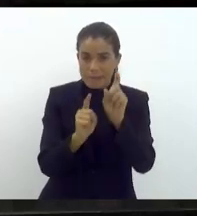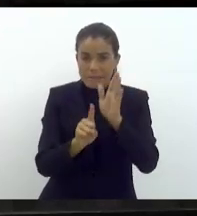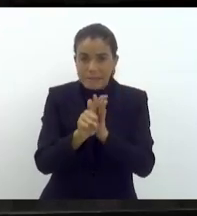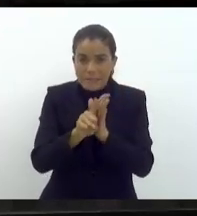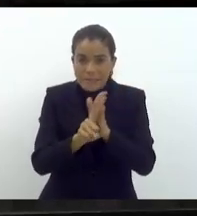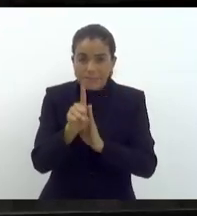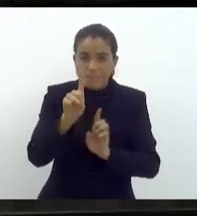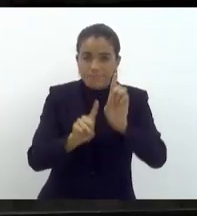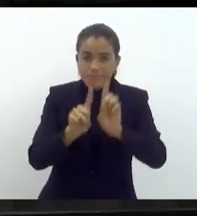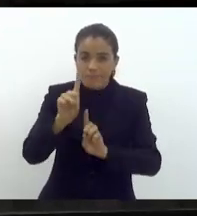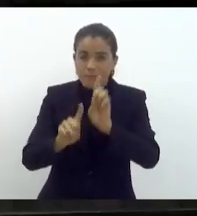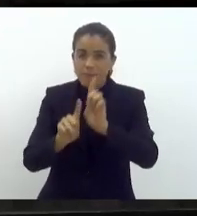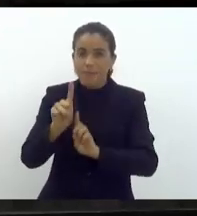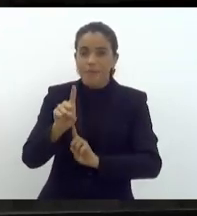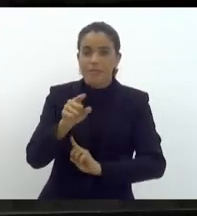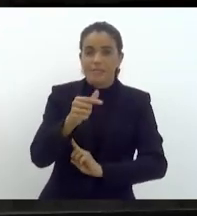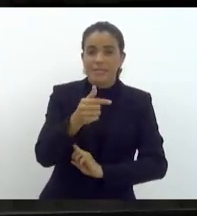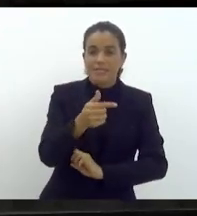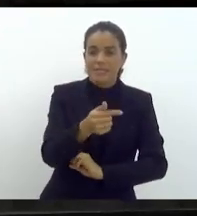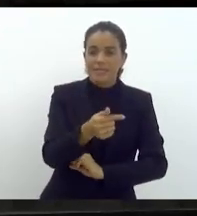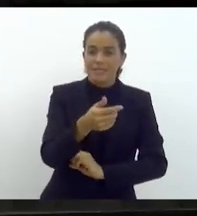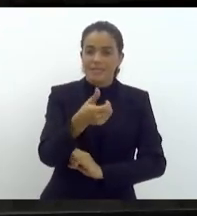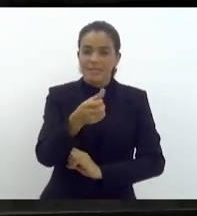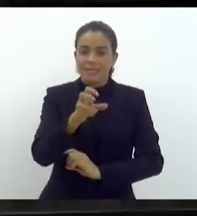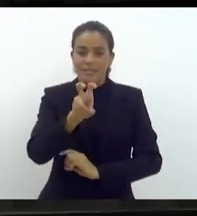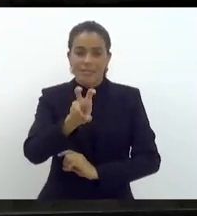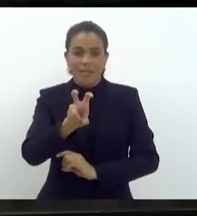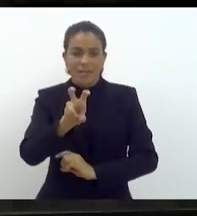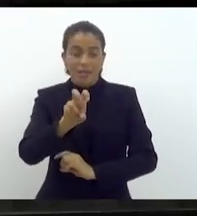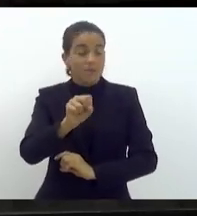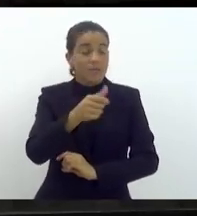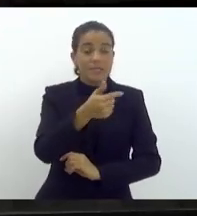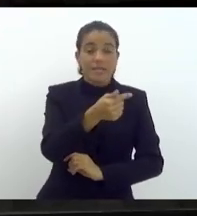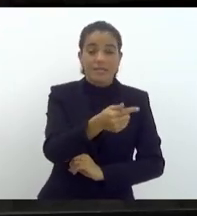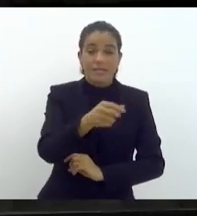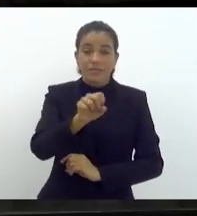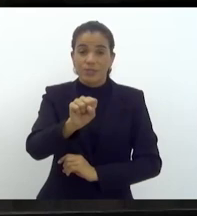785 mil habitantes e não tem um batalhão de Polícia Militar.